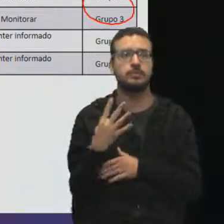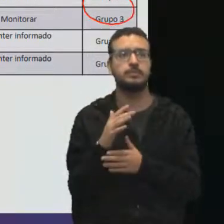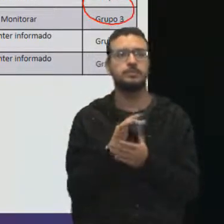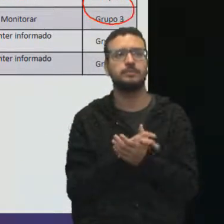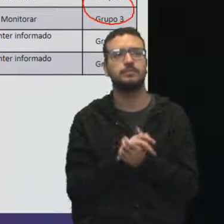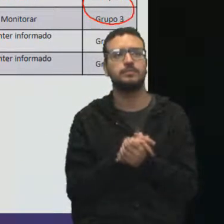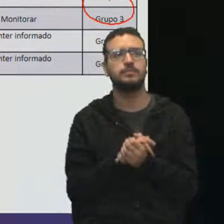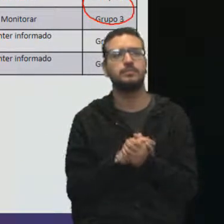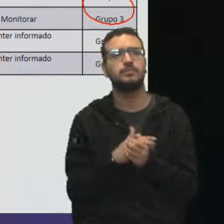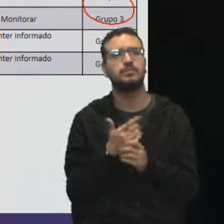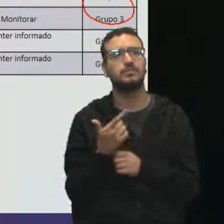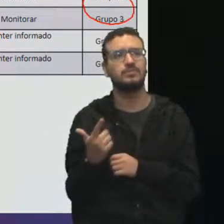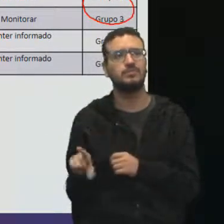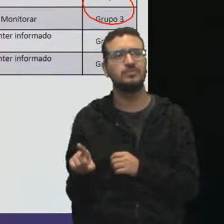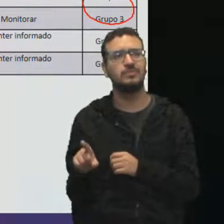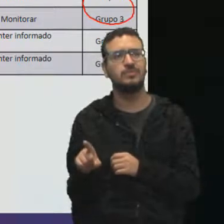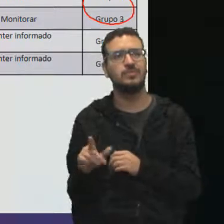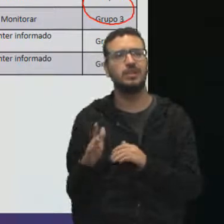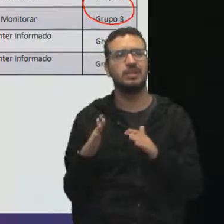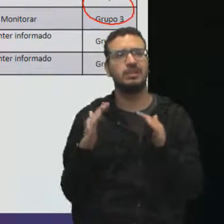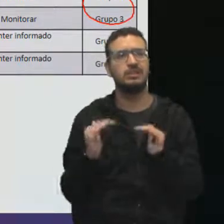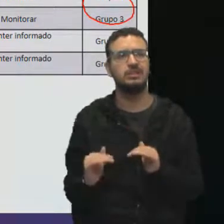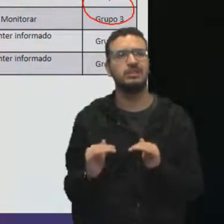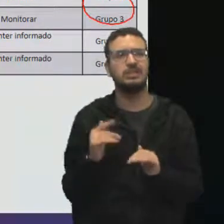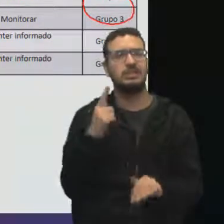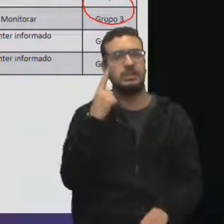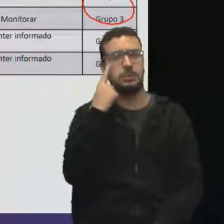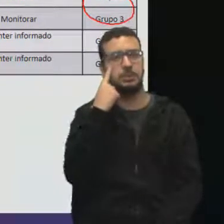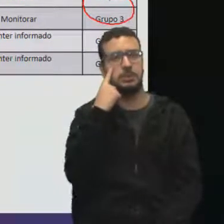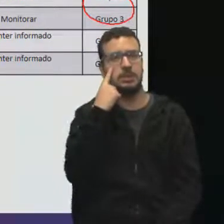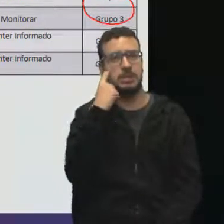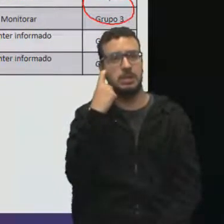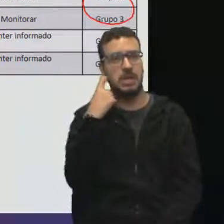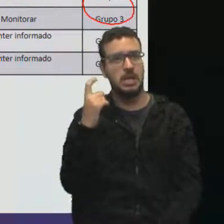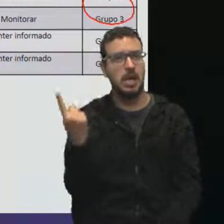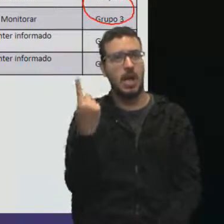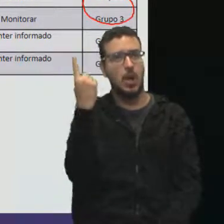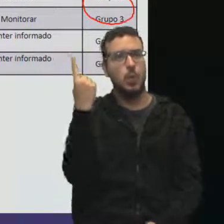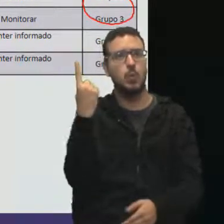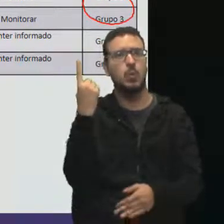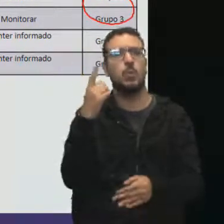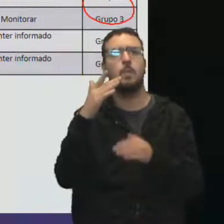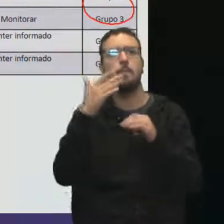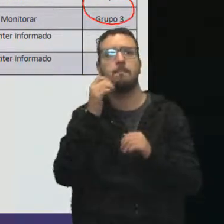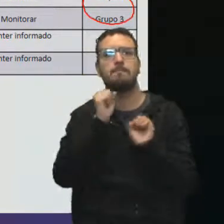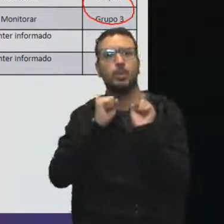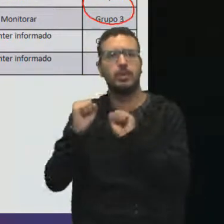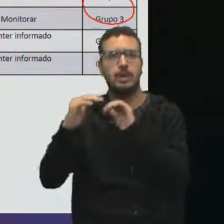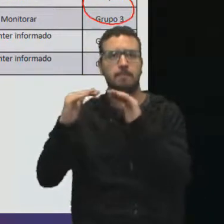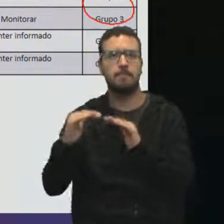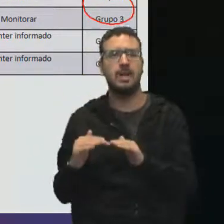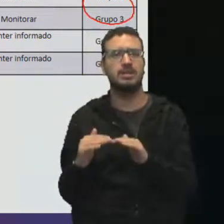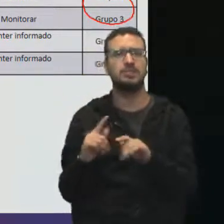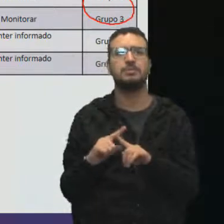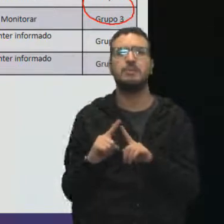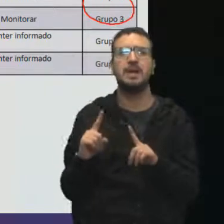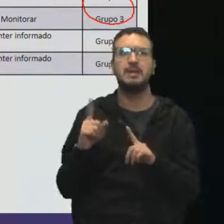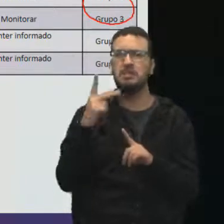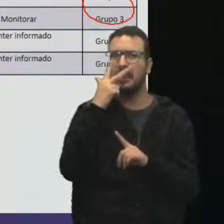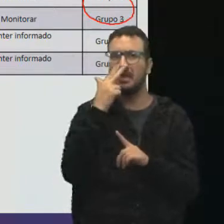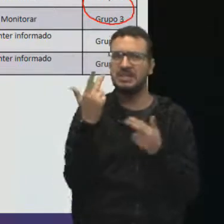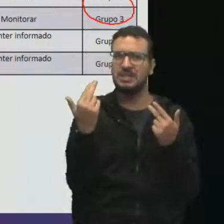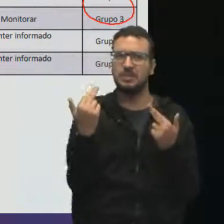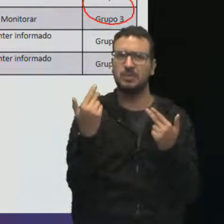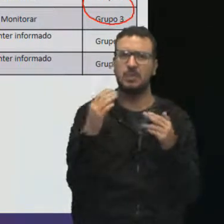alto e interesse baixo, que parecem iguais, mas são diferentes. Por quê? Porque o grupo 2 está dentro do